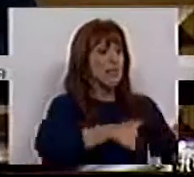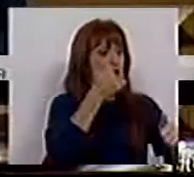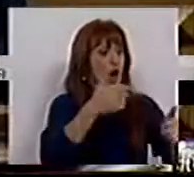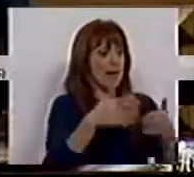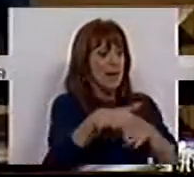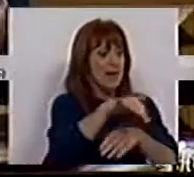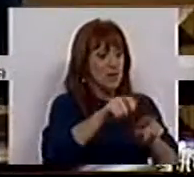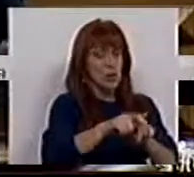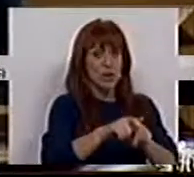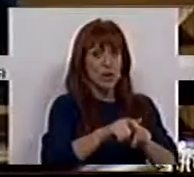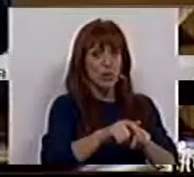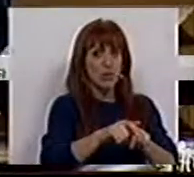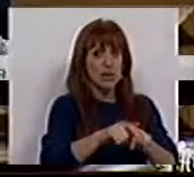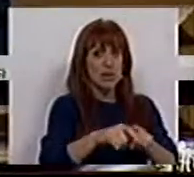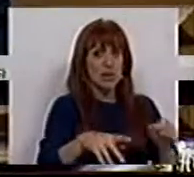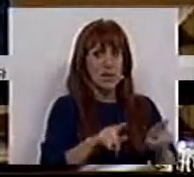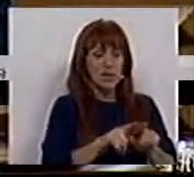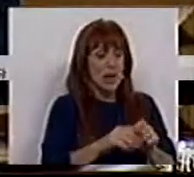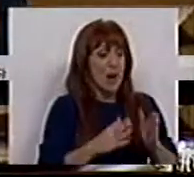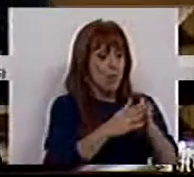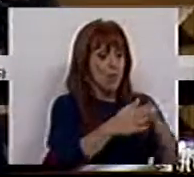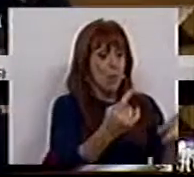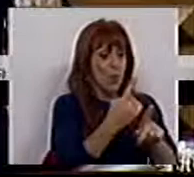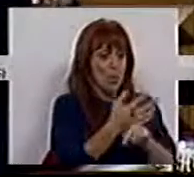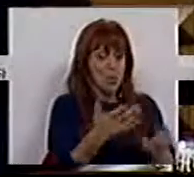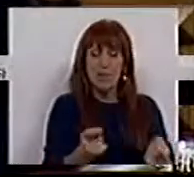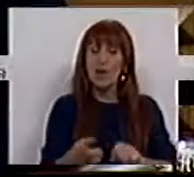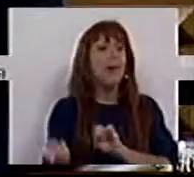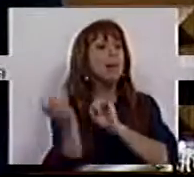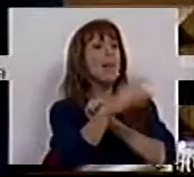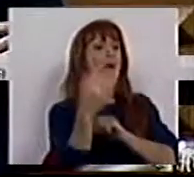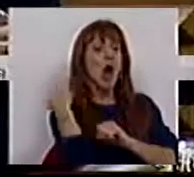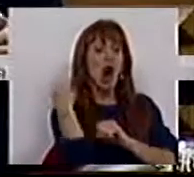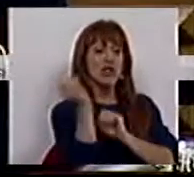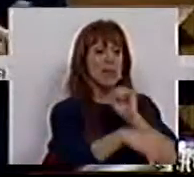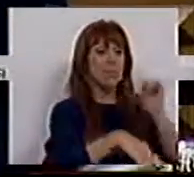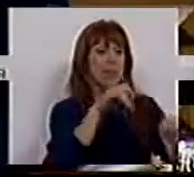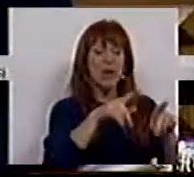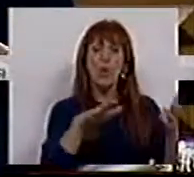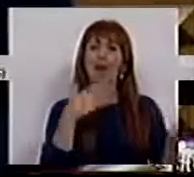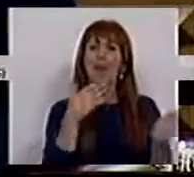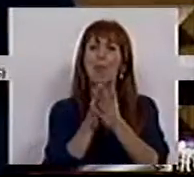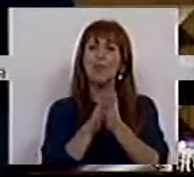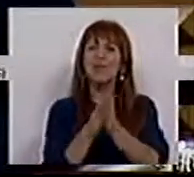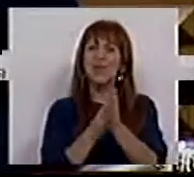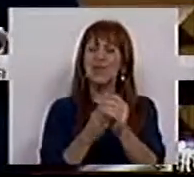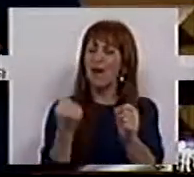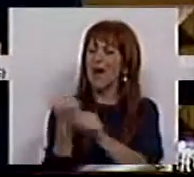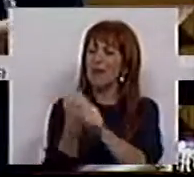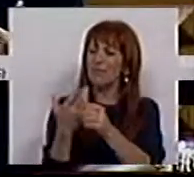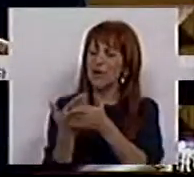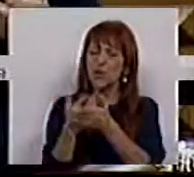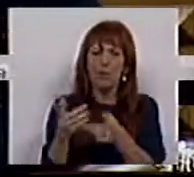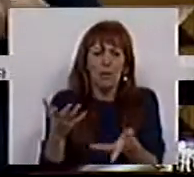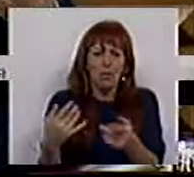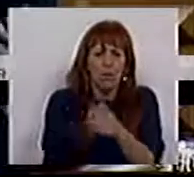a circulação de barcos e de todas as embarcações, mas colocada na costa e não utilizada para a atividade económica,